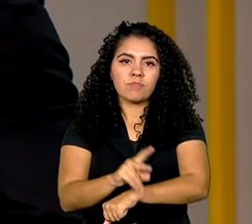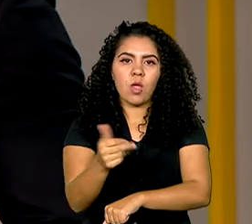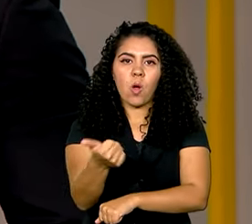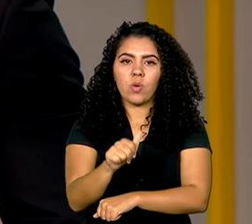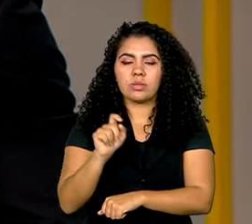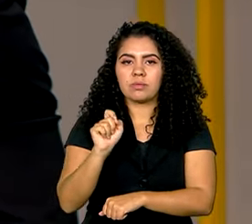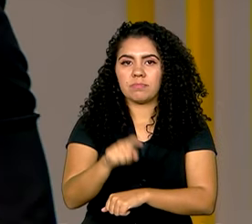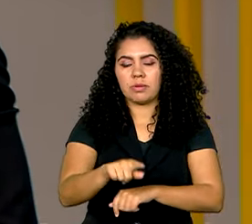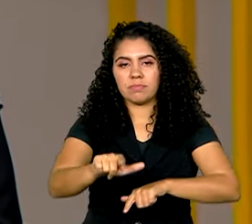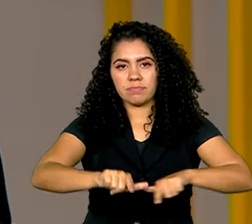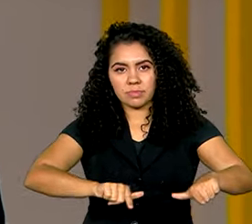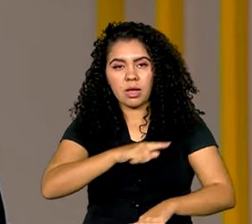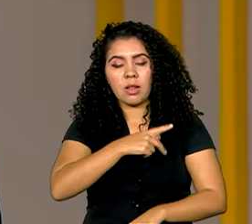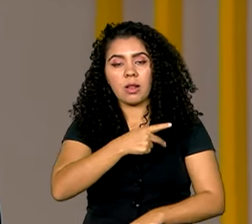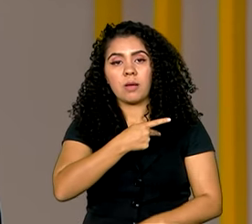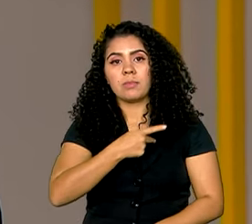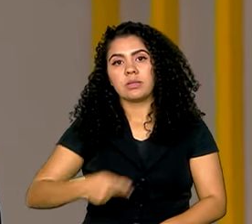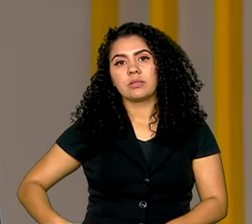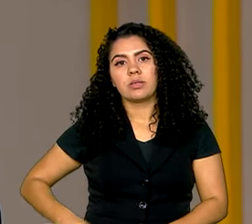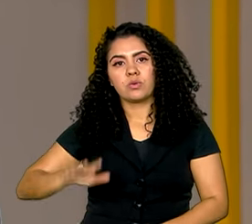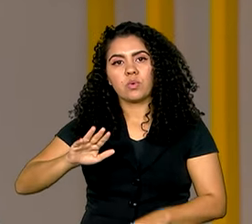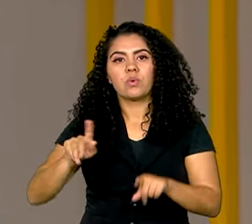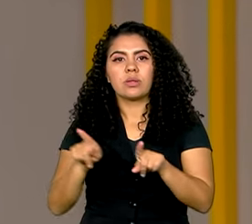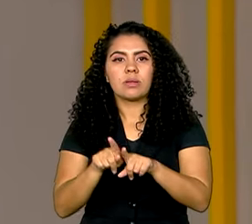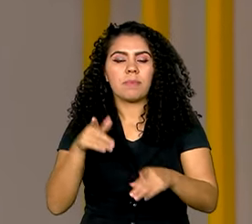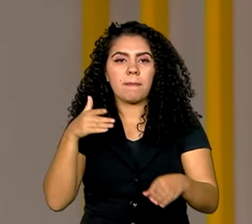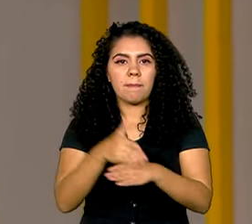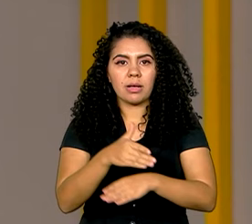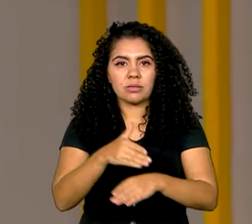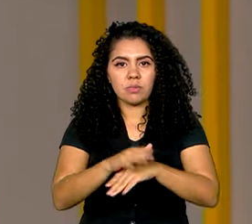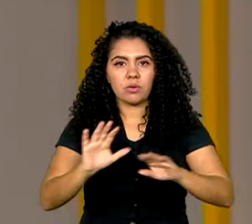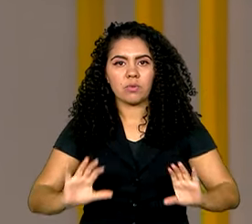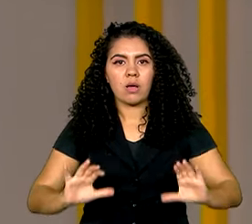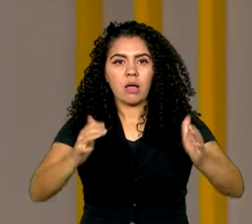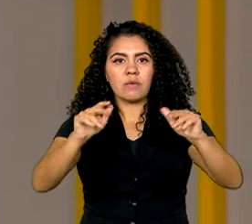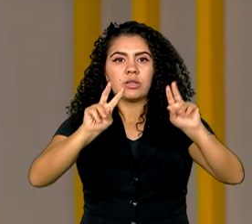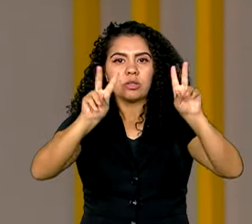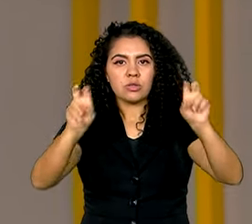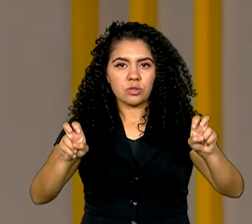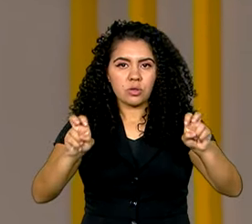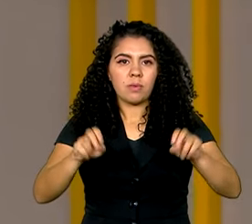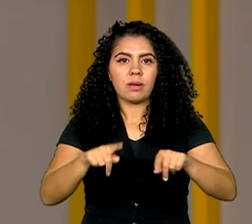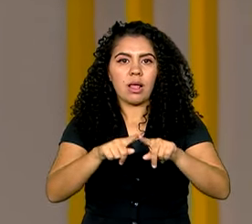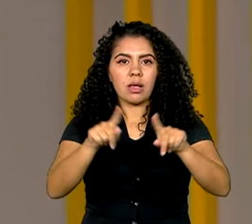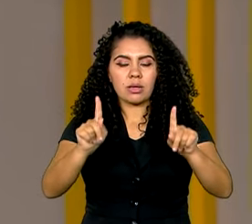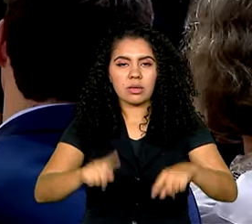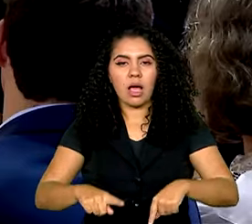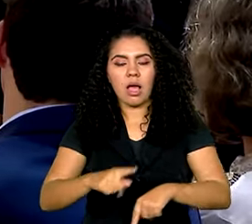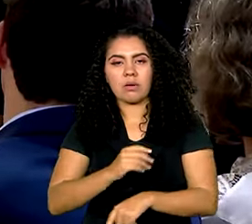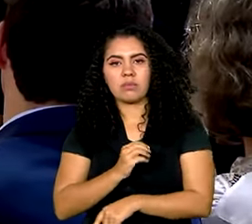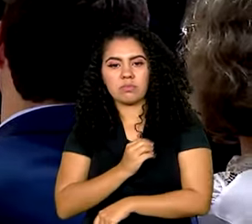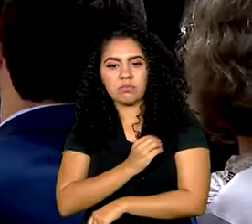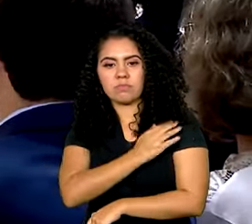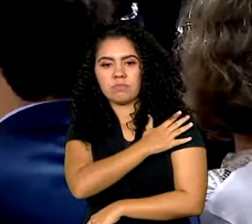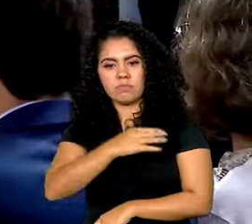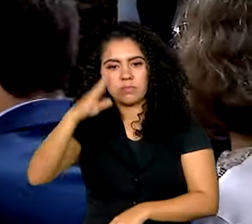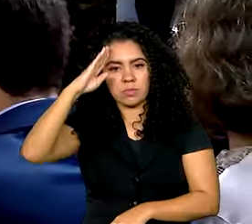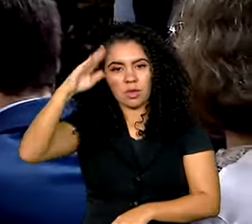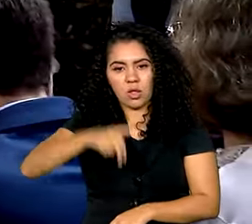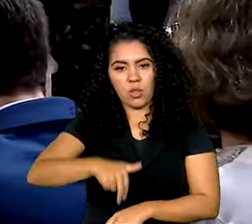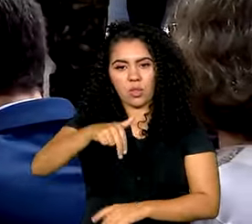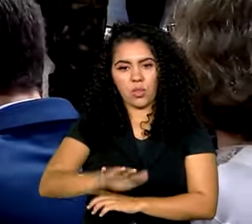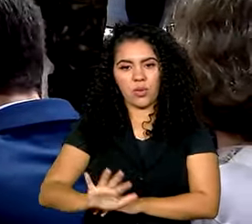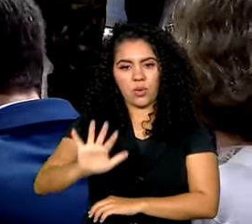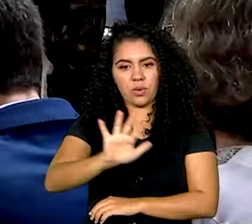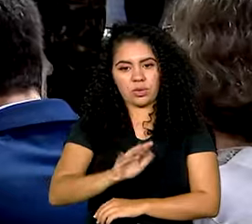Lula também participou da unidade da transmissão de cargo no Comando Militar do Nordeste. Com